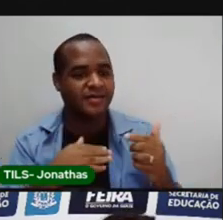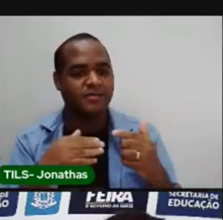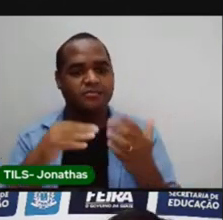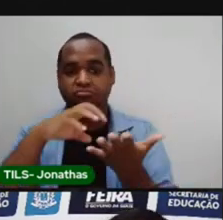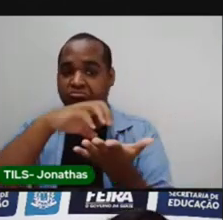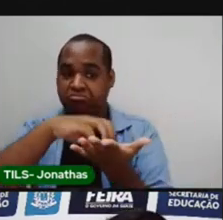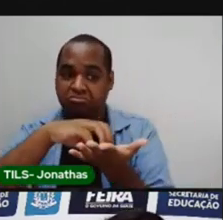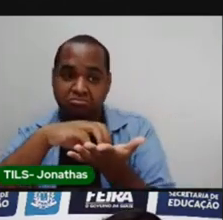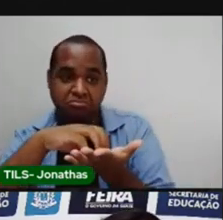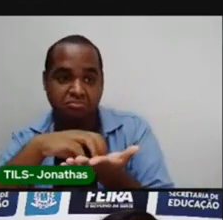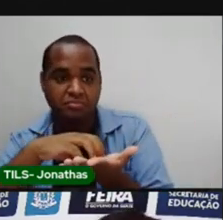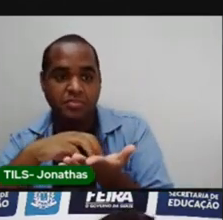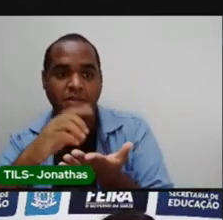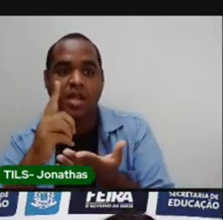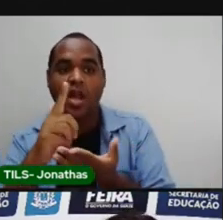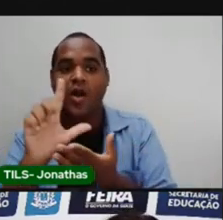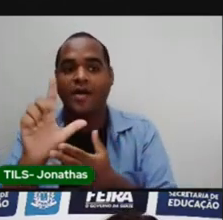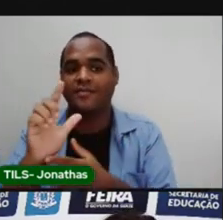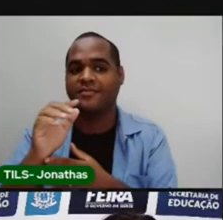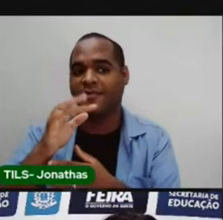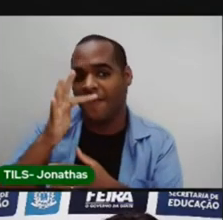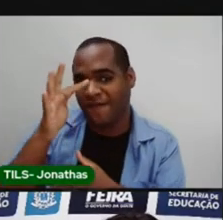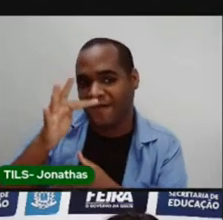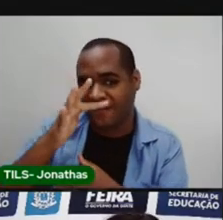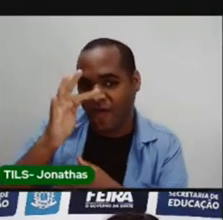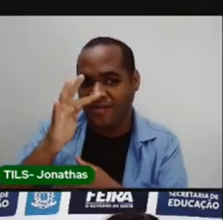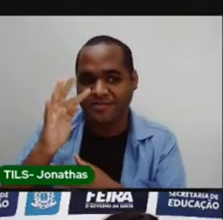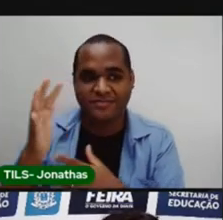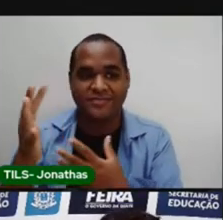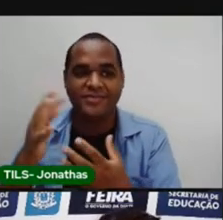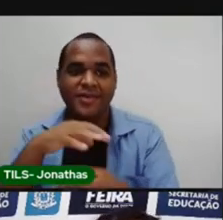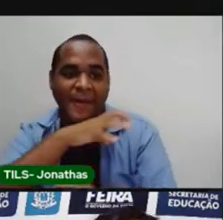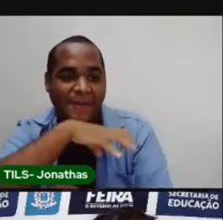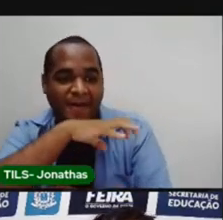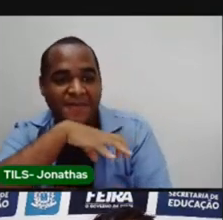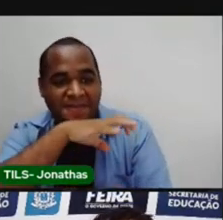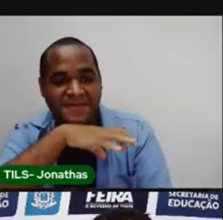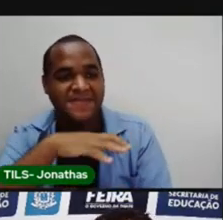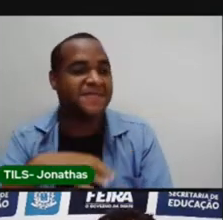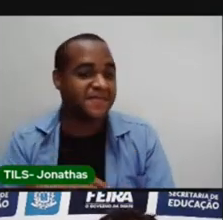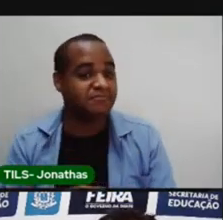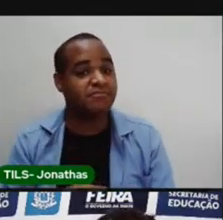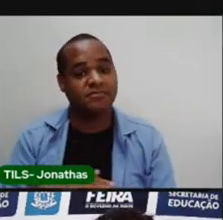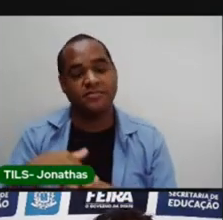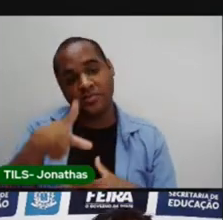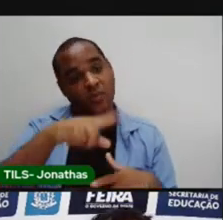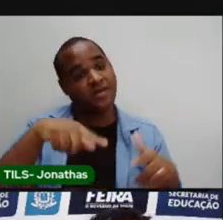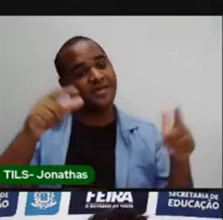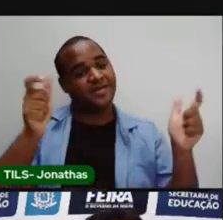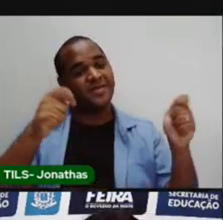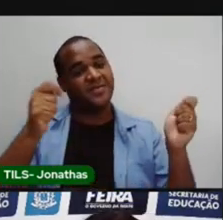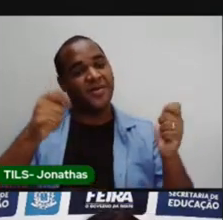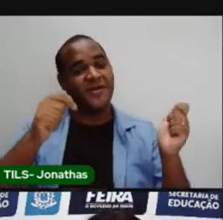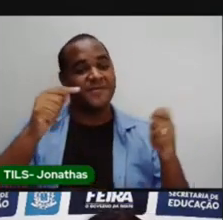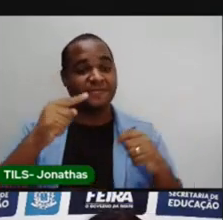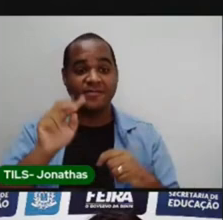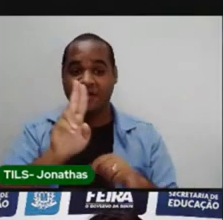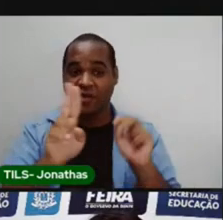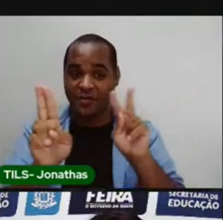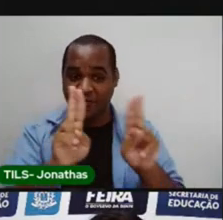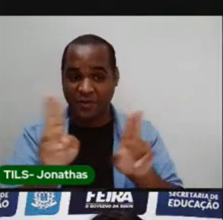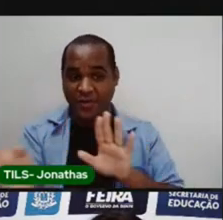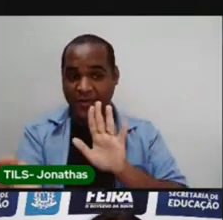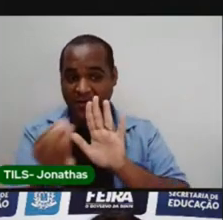capital. A fauna fora. Entendeu? A gente pode colocar o nome para